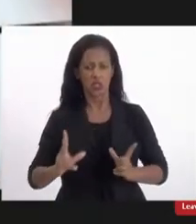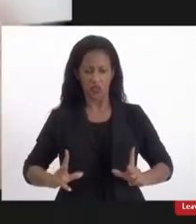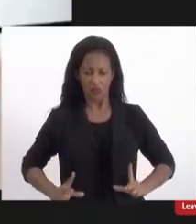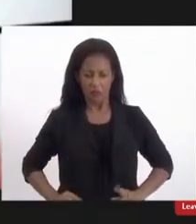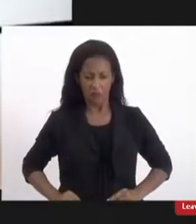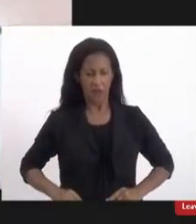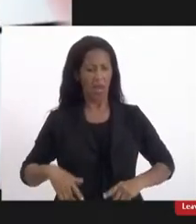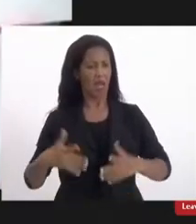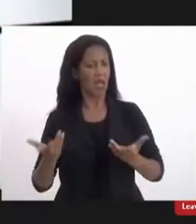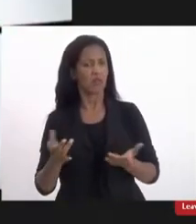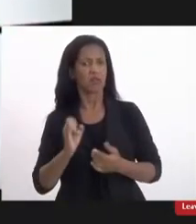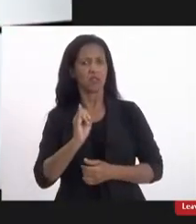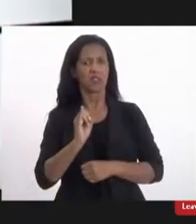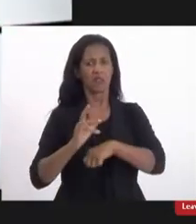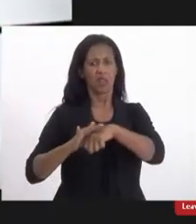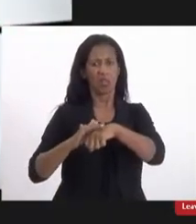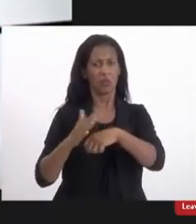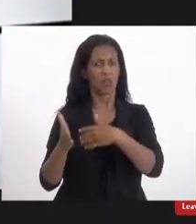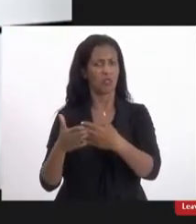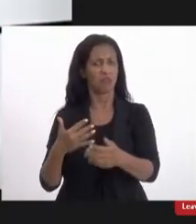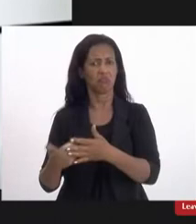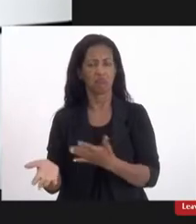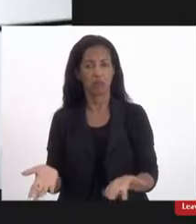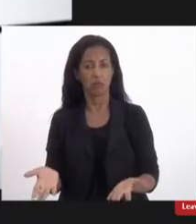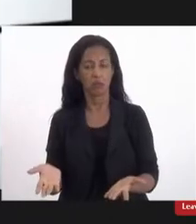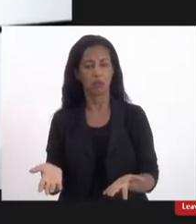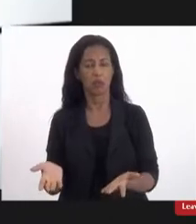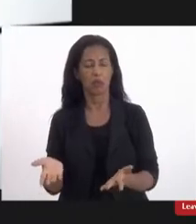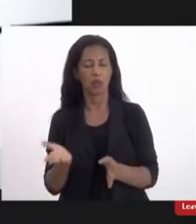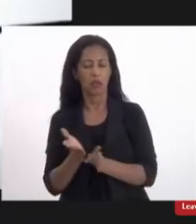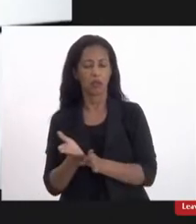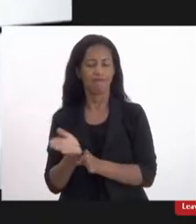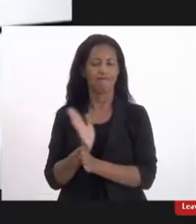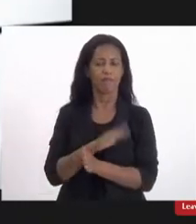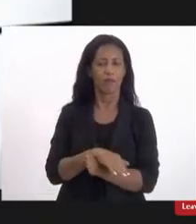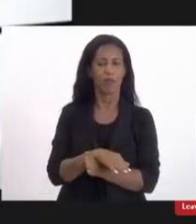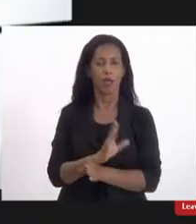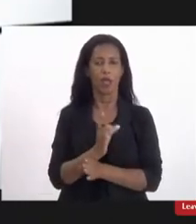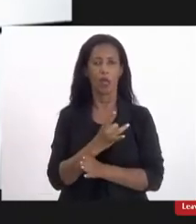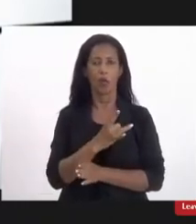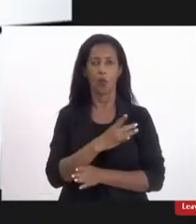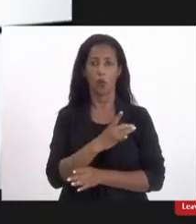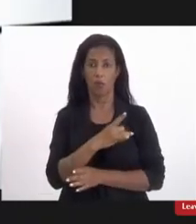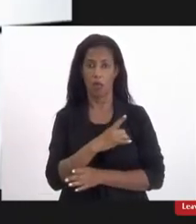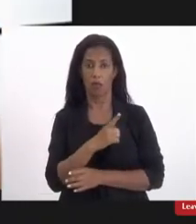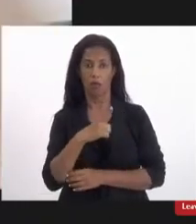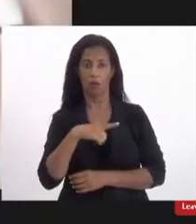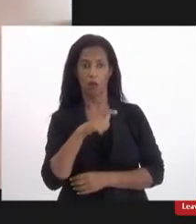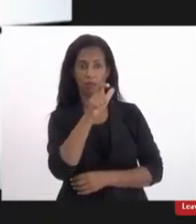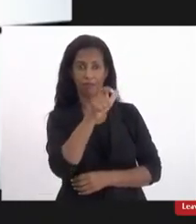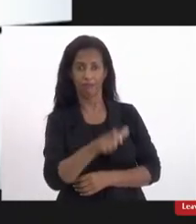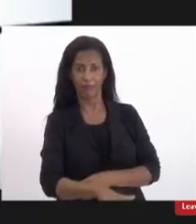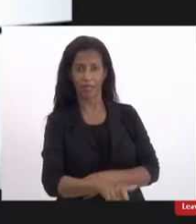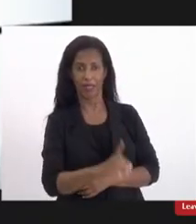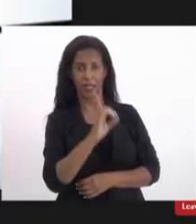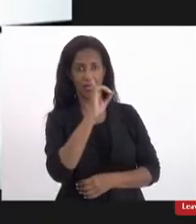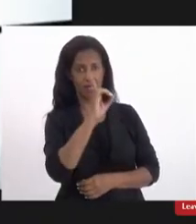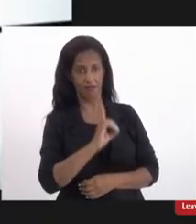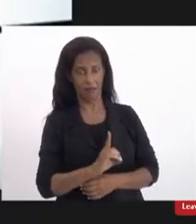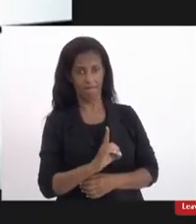e que se ficar doente ficou e o outro lado é o medo é aquele que tem a cognição ainda que